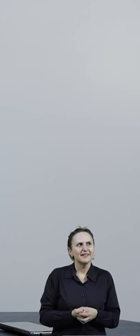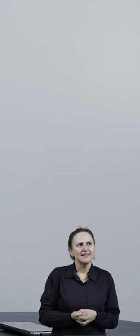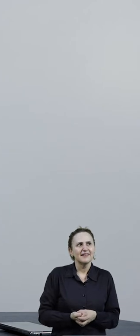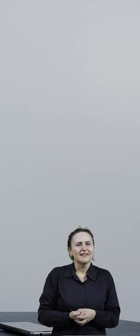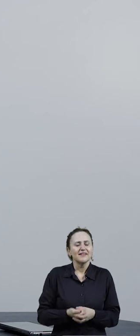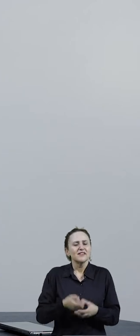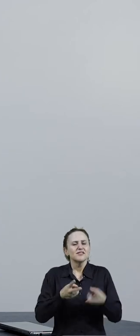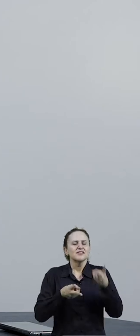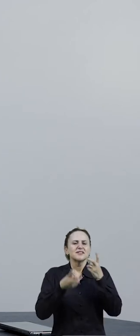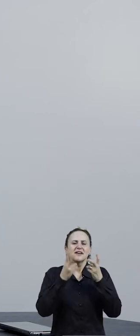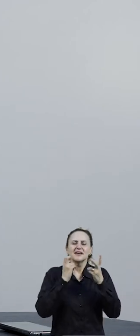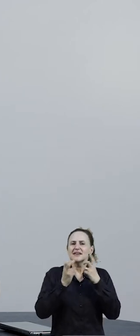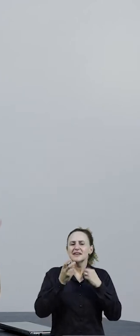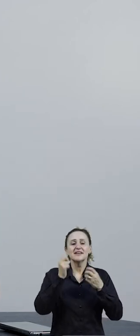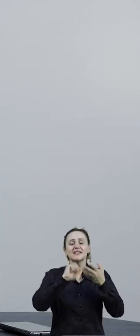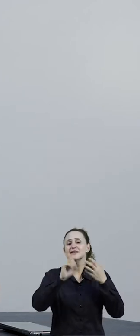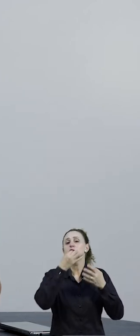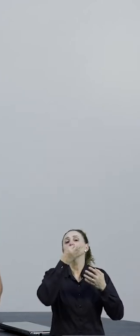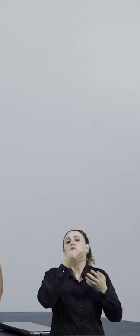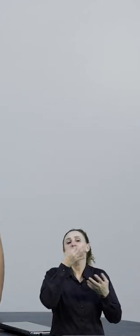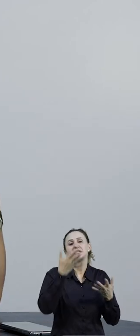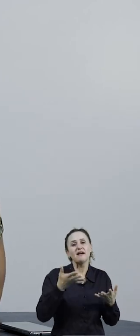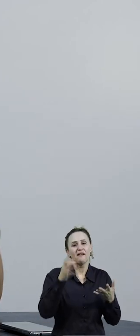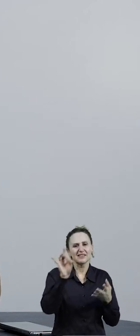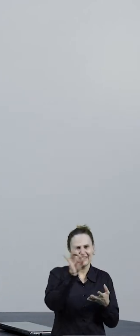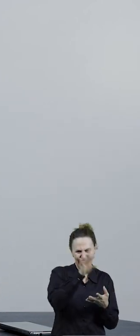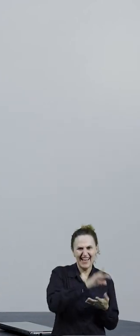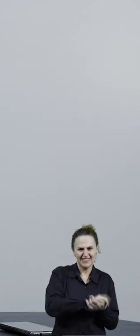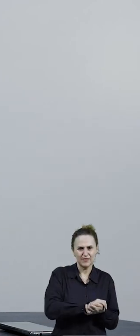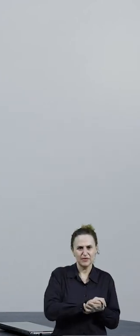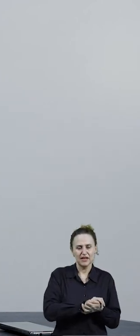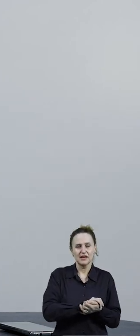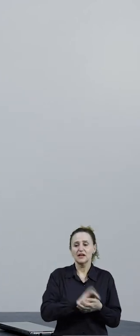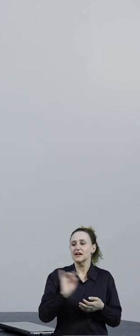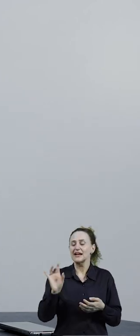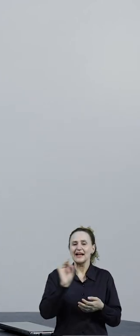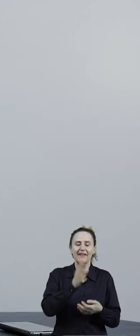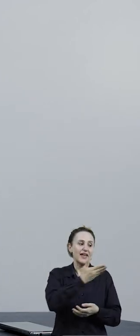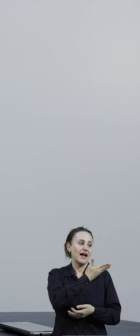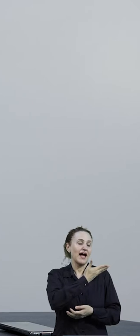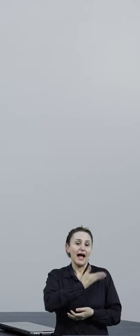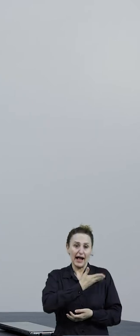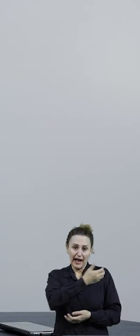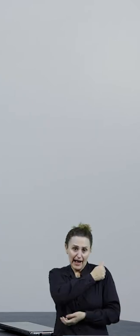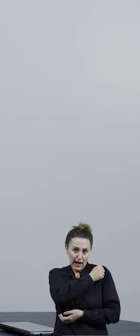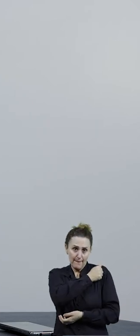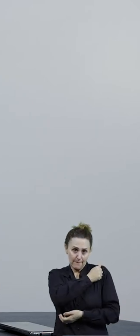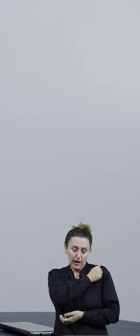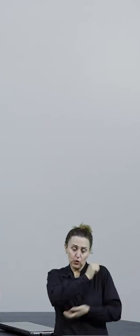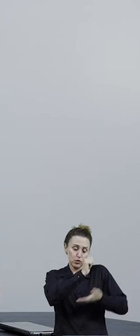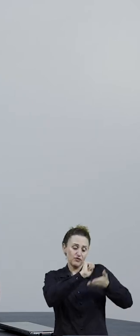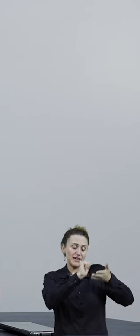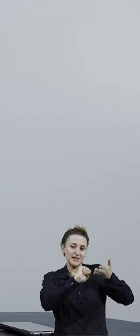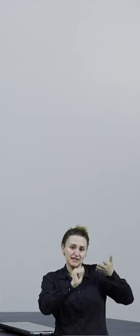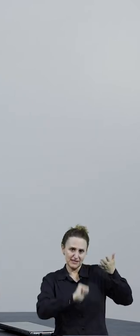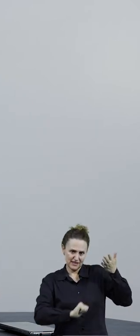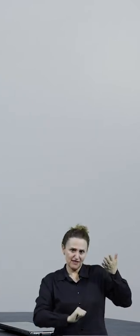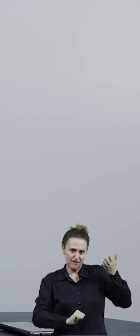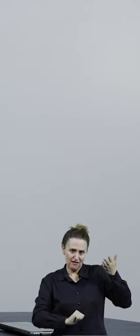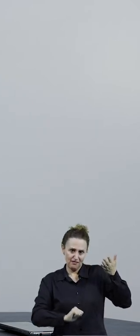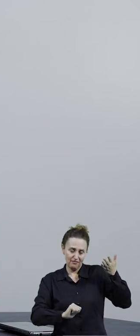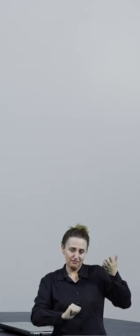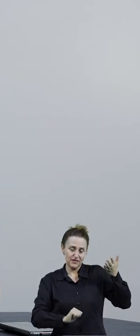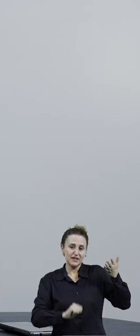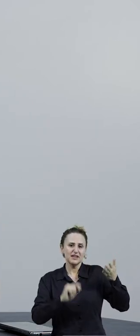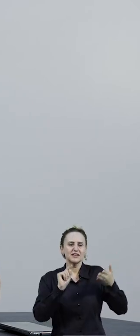viajou, não gostei, é isso mesmo, que legal. Olha, que tal se você, aqui faltou um conectivo, ou se